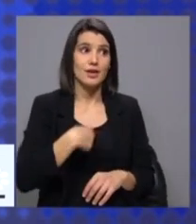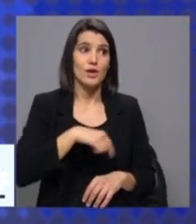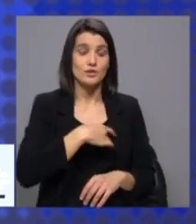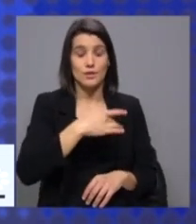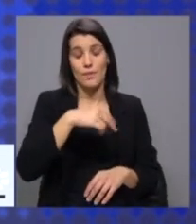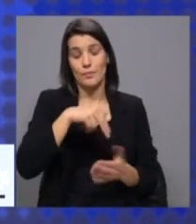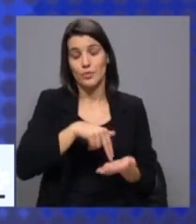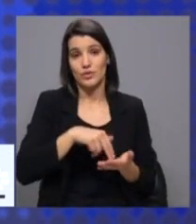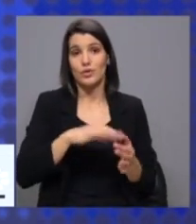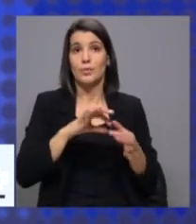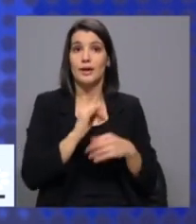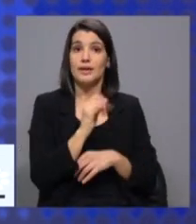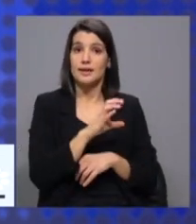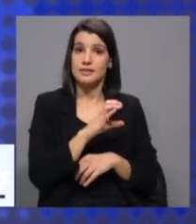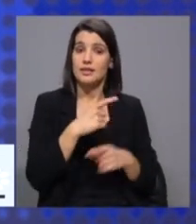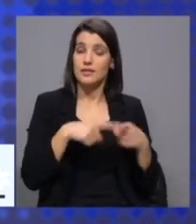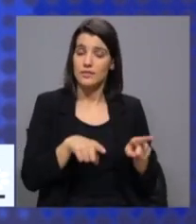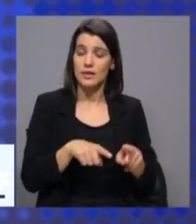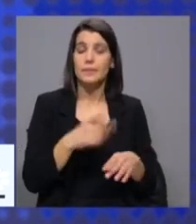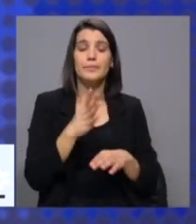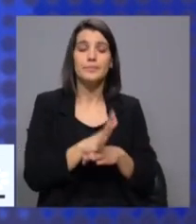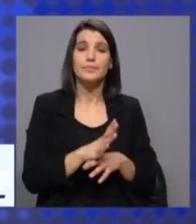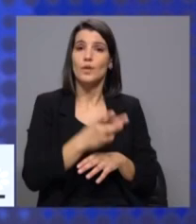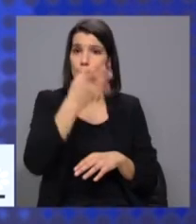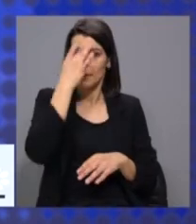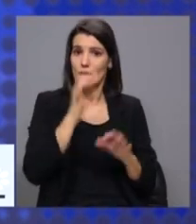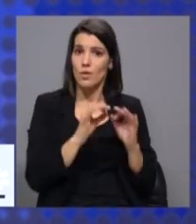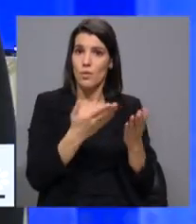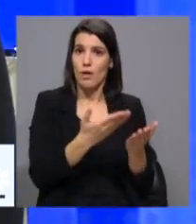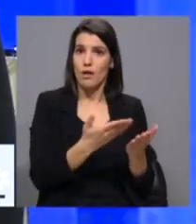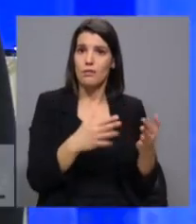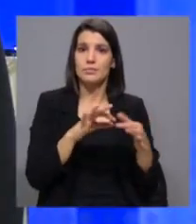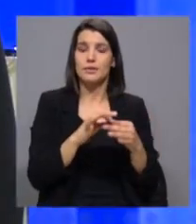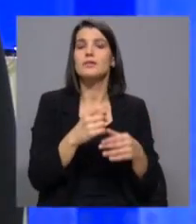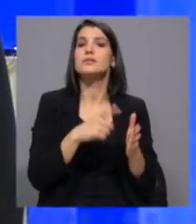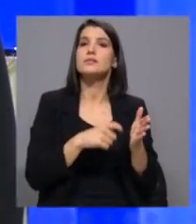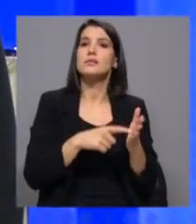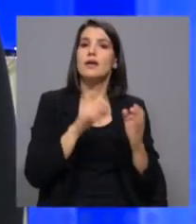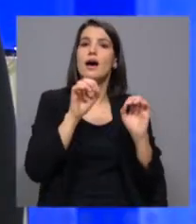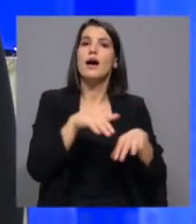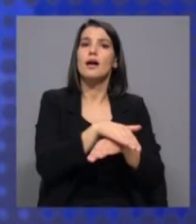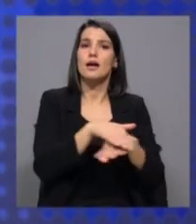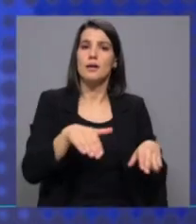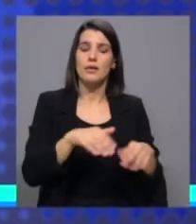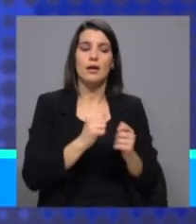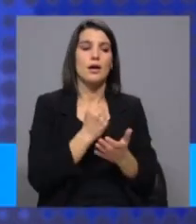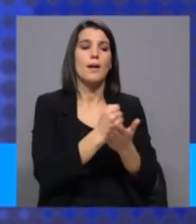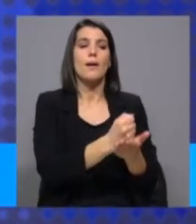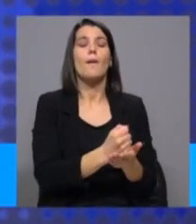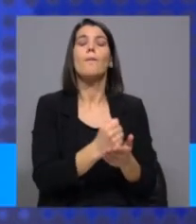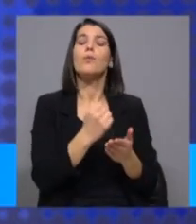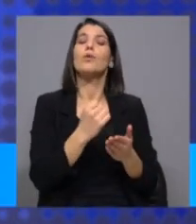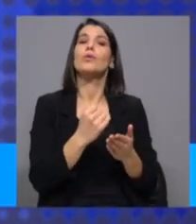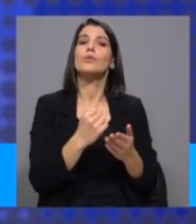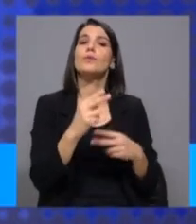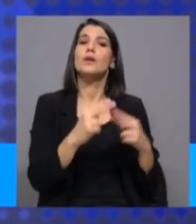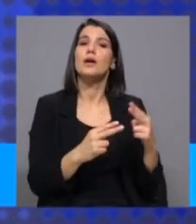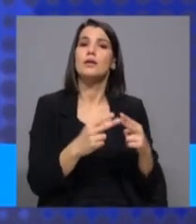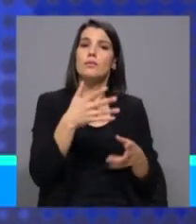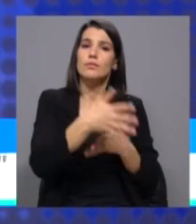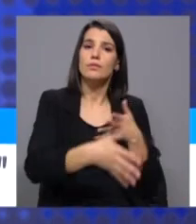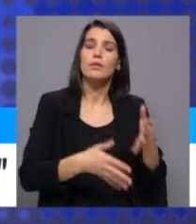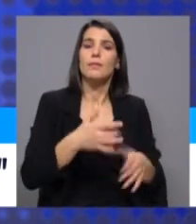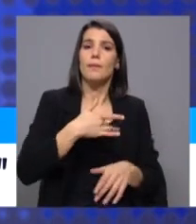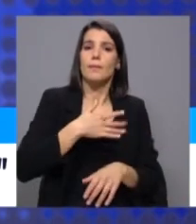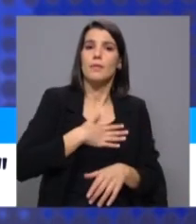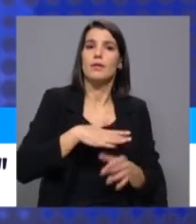o IRC é diferente. Mas temos, por exemplo, uma posição convergente sobre a necessidade de acabar com benefícios fiscais para indústrias e para empresas,